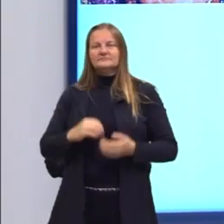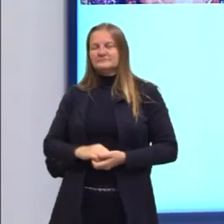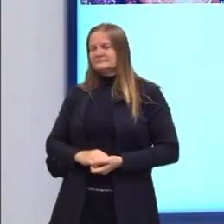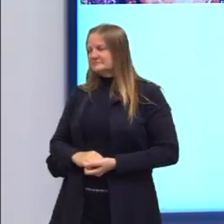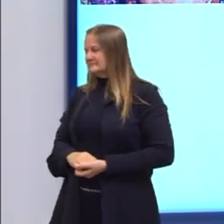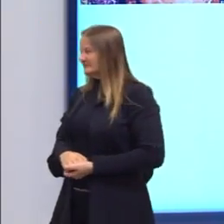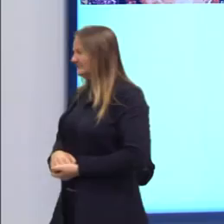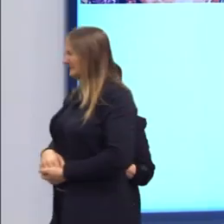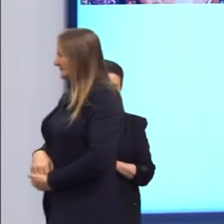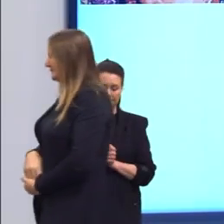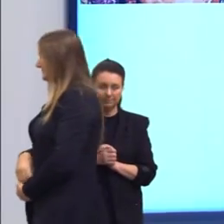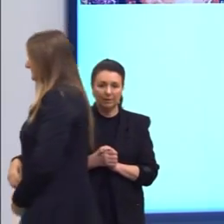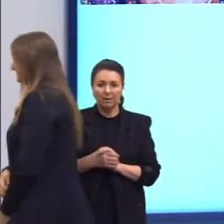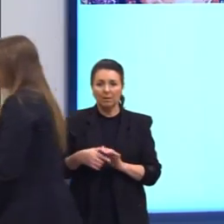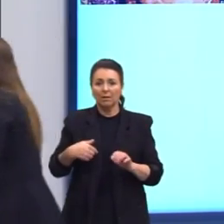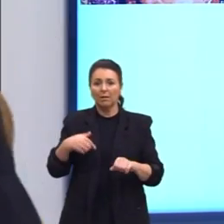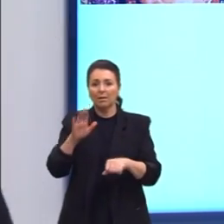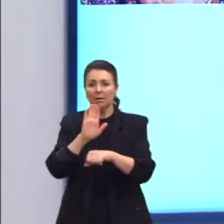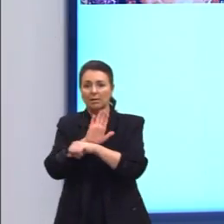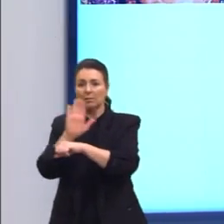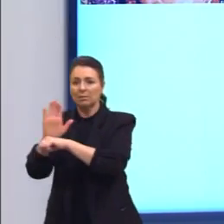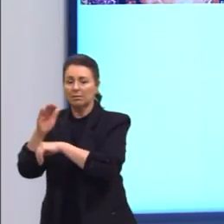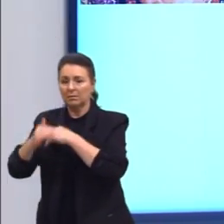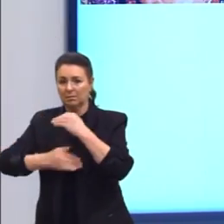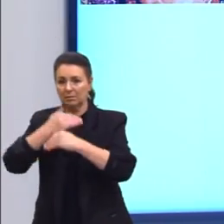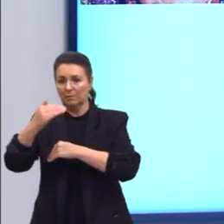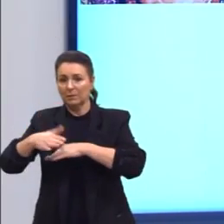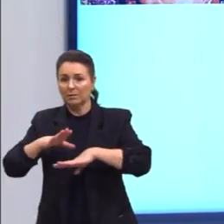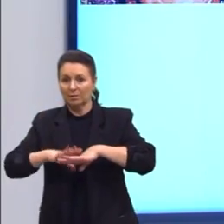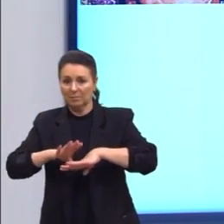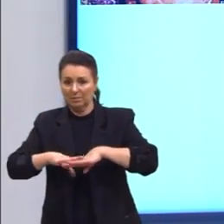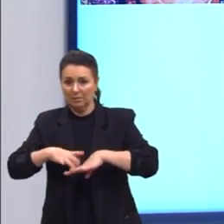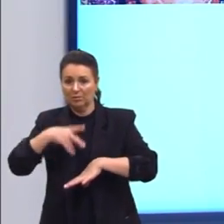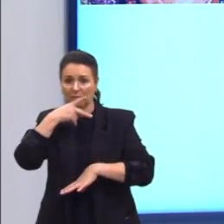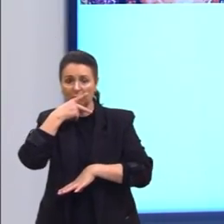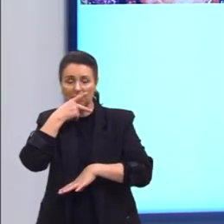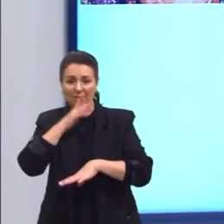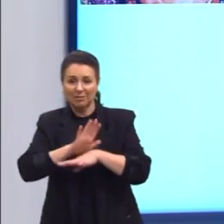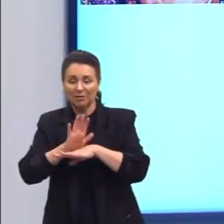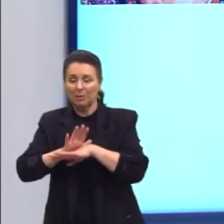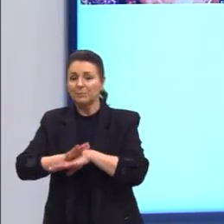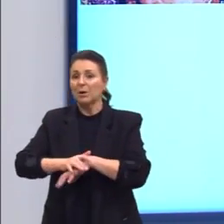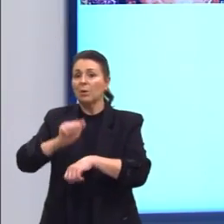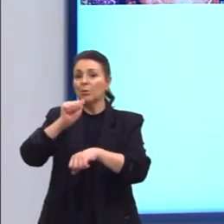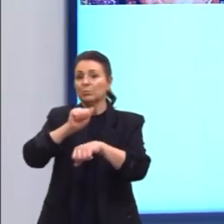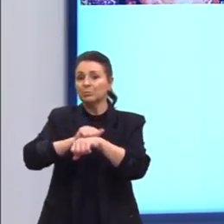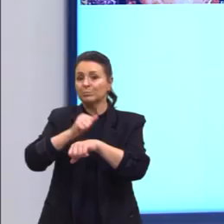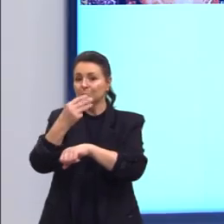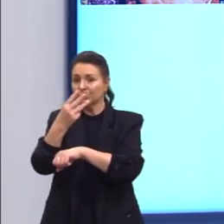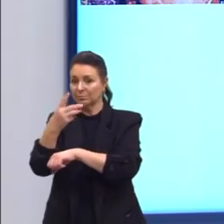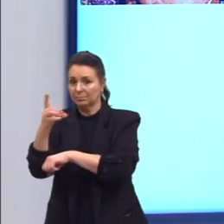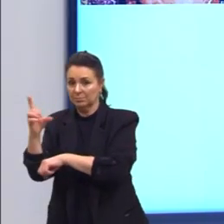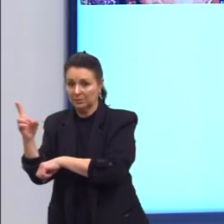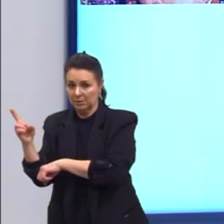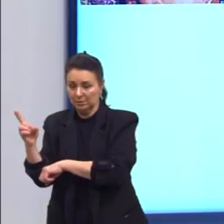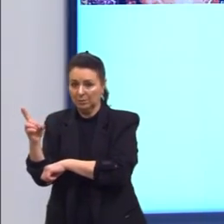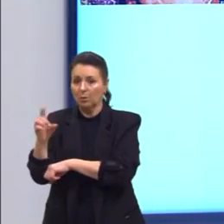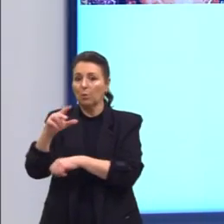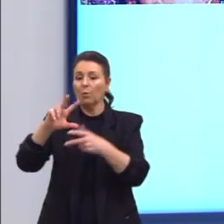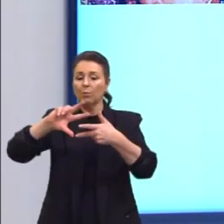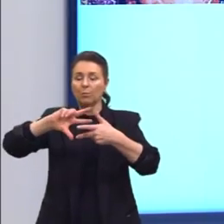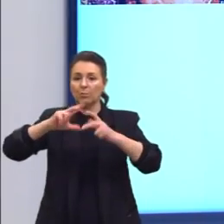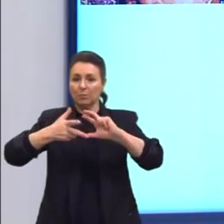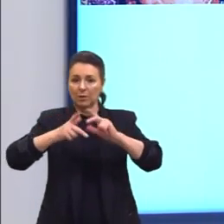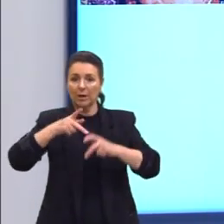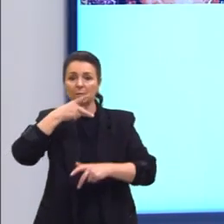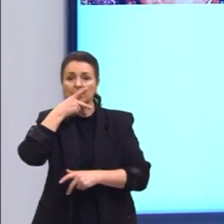contribuições para o desenvolvimento da matemática. Os sólidos, ou os poliedros de Platão, é a forma como